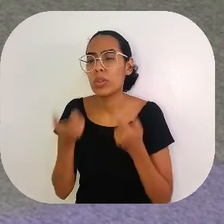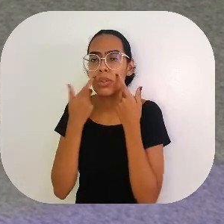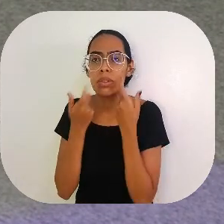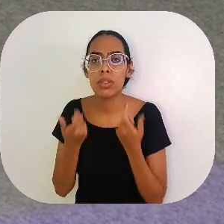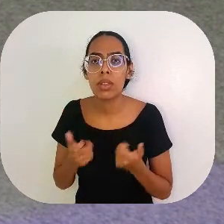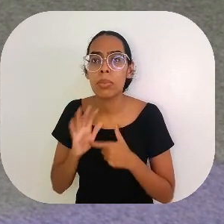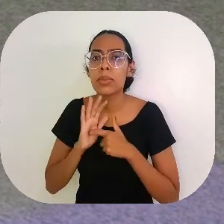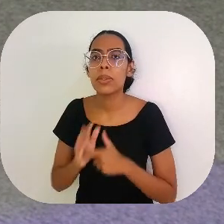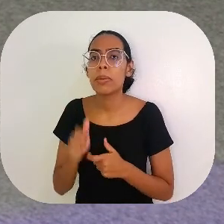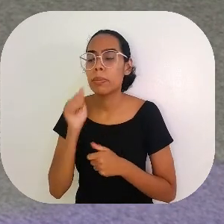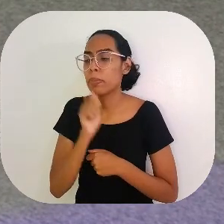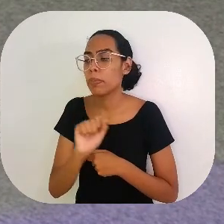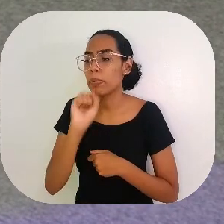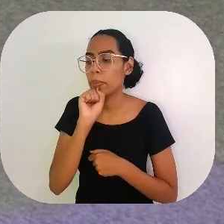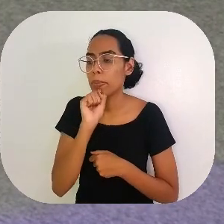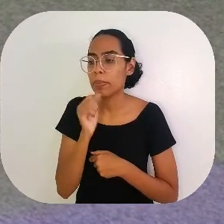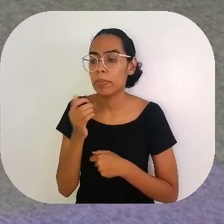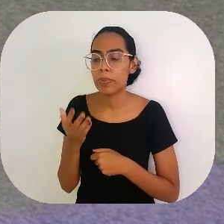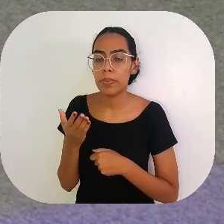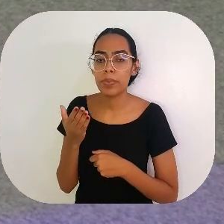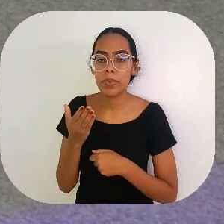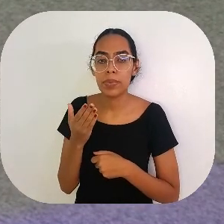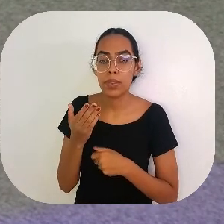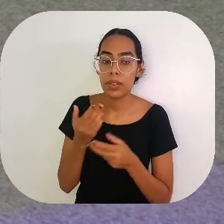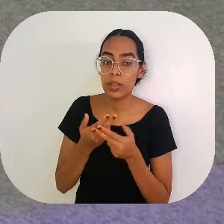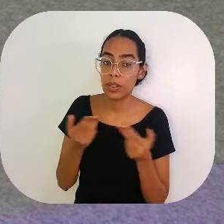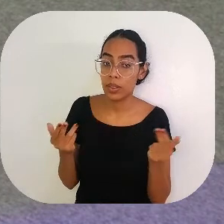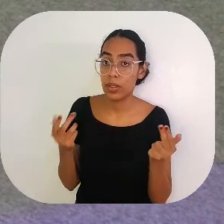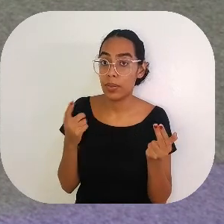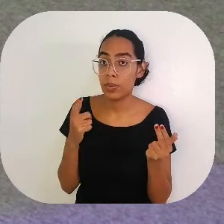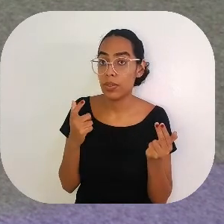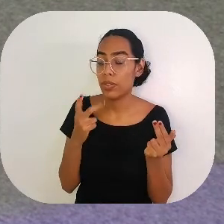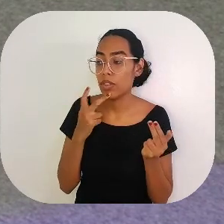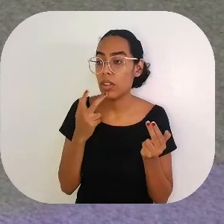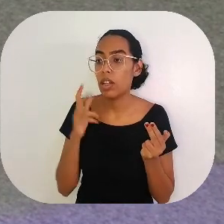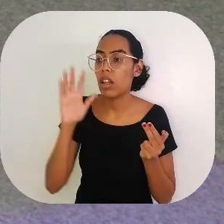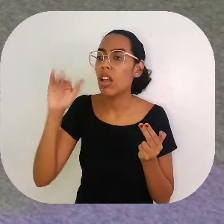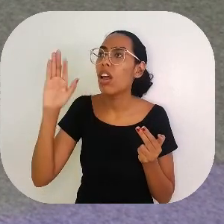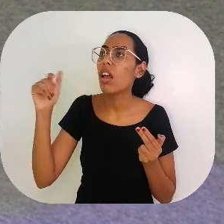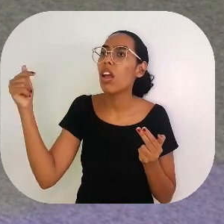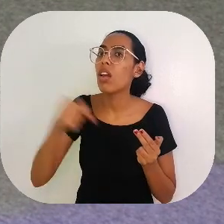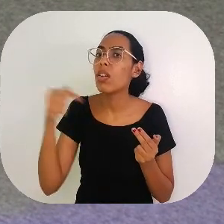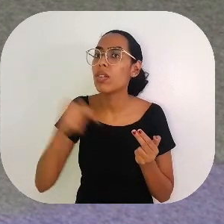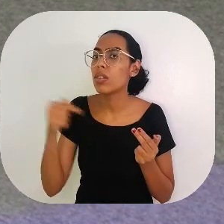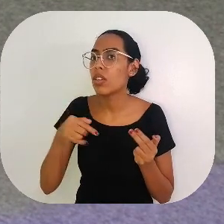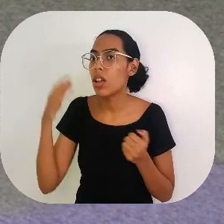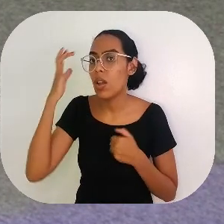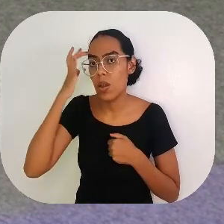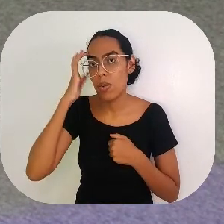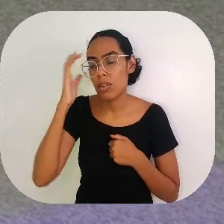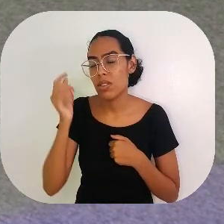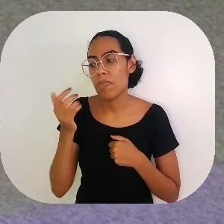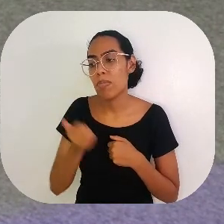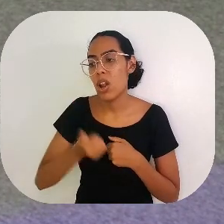tão novo. Vamos levar ele, vamos mostrar pra mãe dele. E no meio do caminho, um dos rapazes que levava a rede disse,